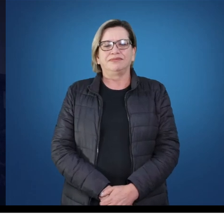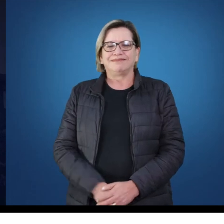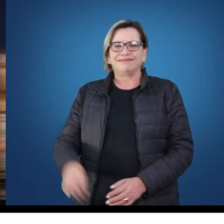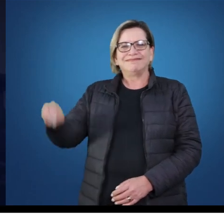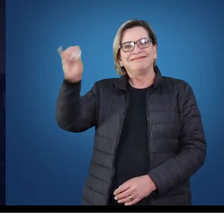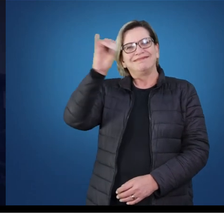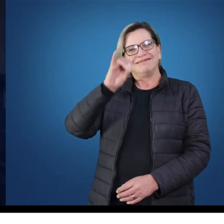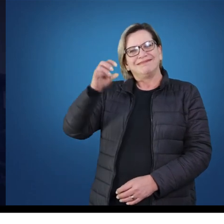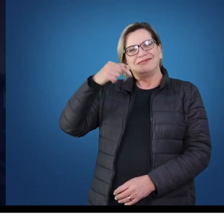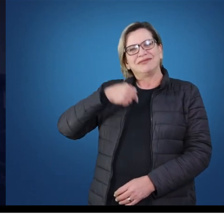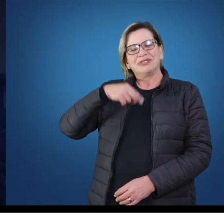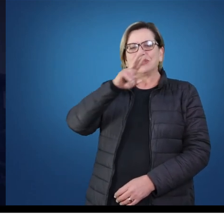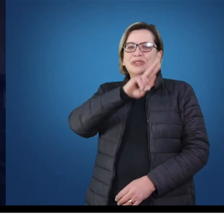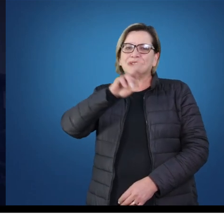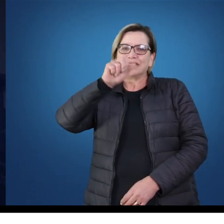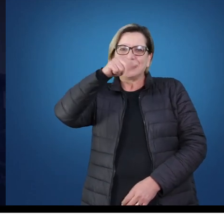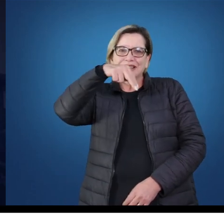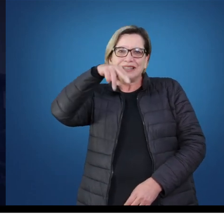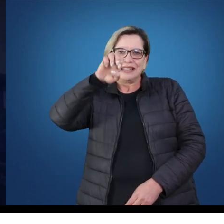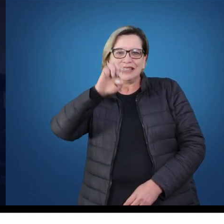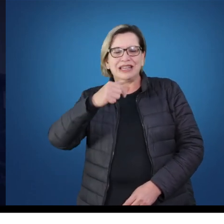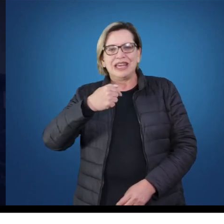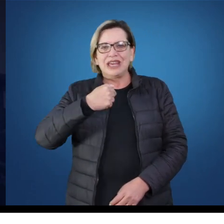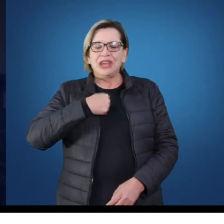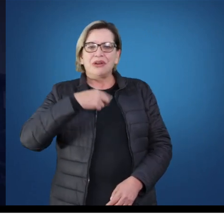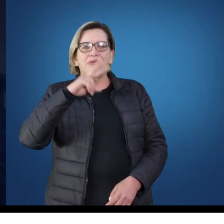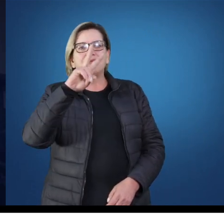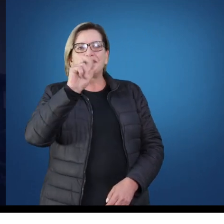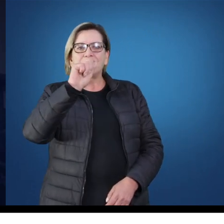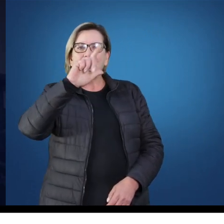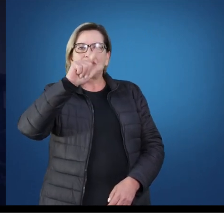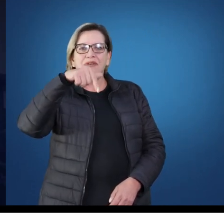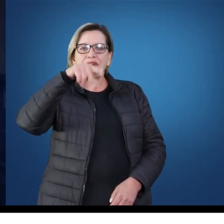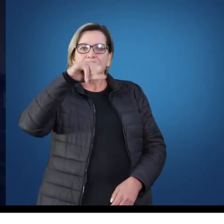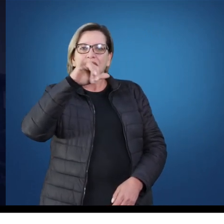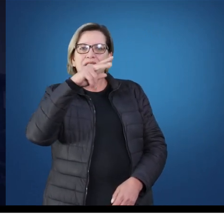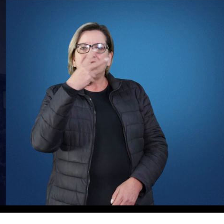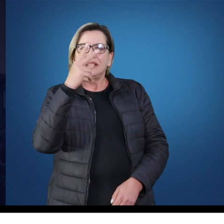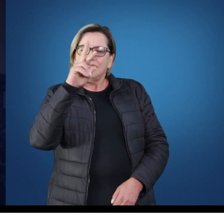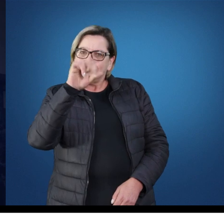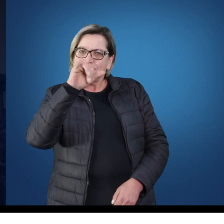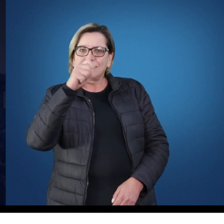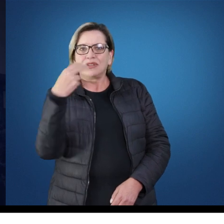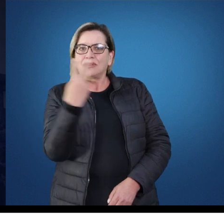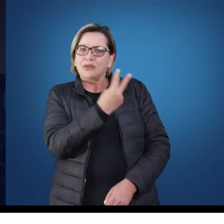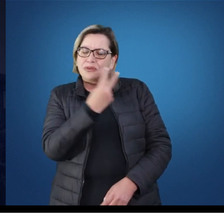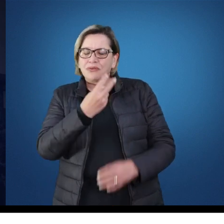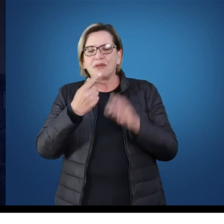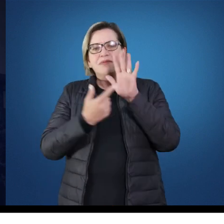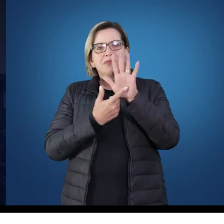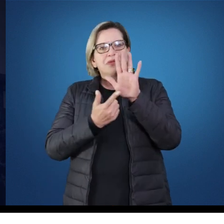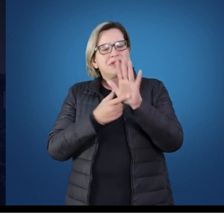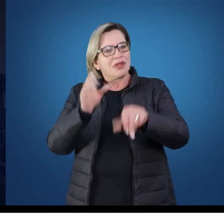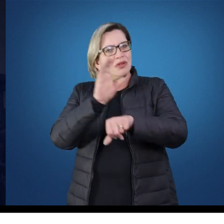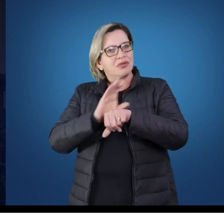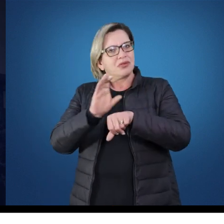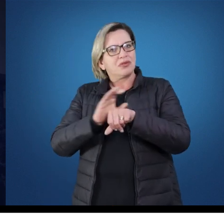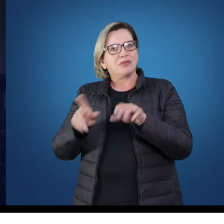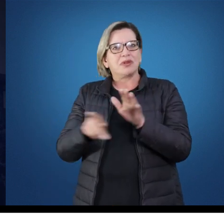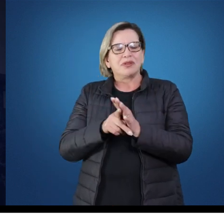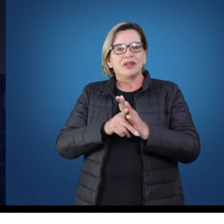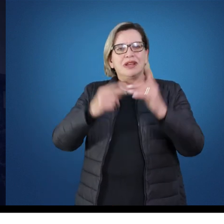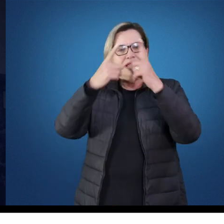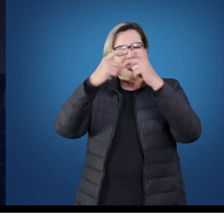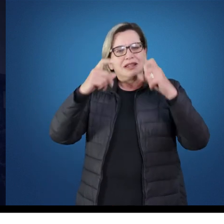Olá, eu sou a Anne. Olá, eu sou a Valkyria. Nós vamos apresentar para vocês os cursos do setor de ciências